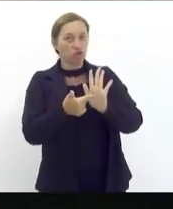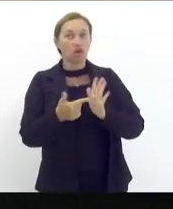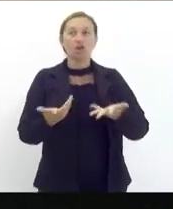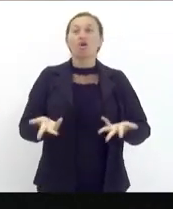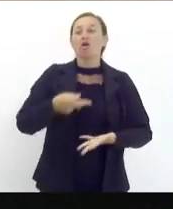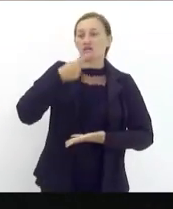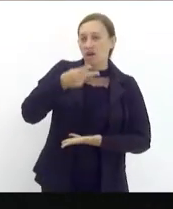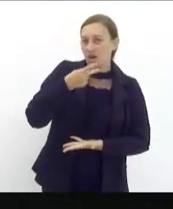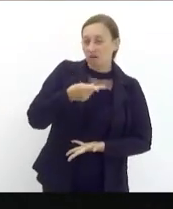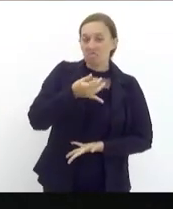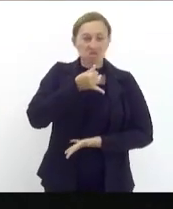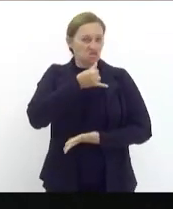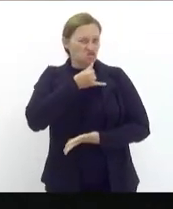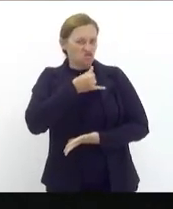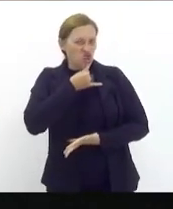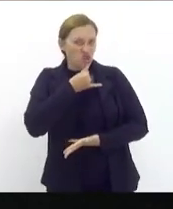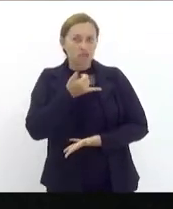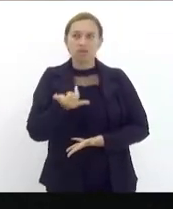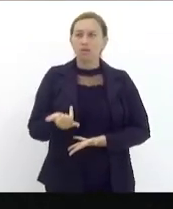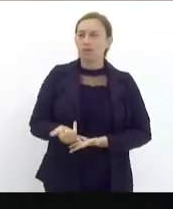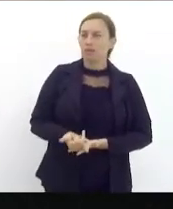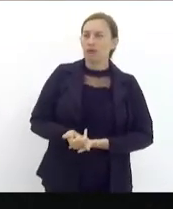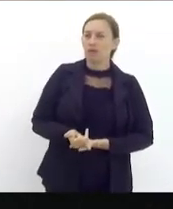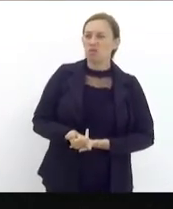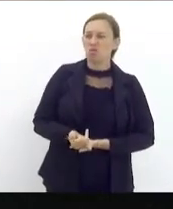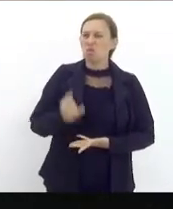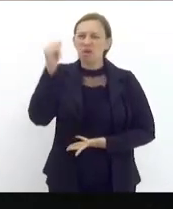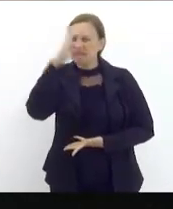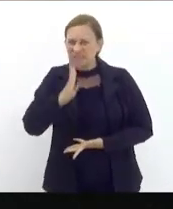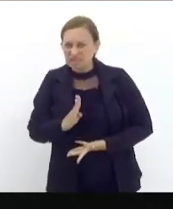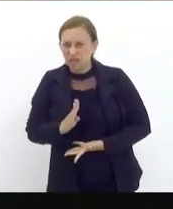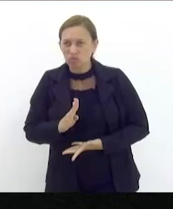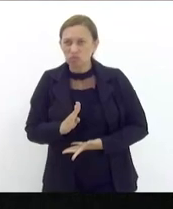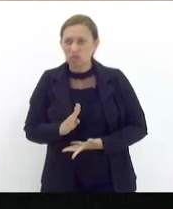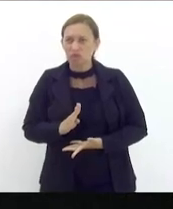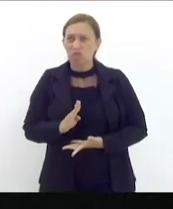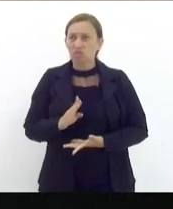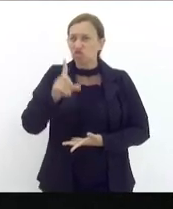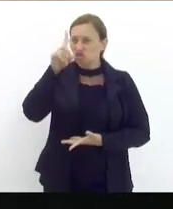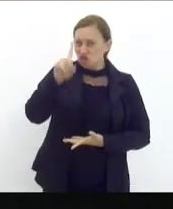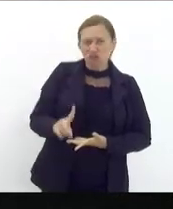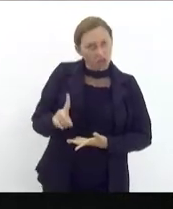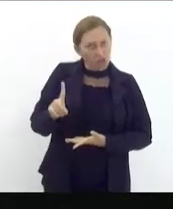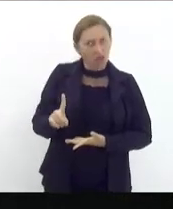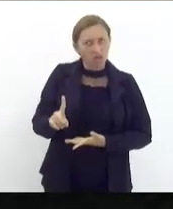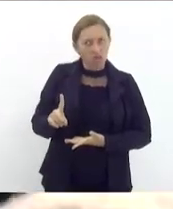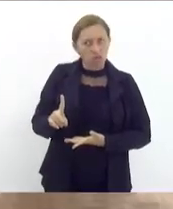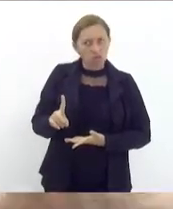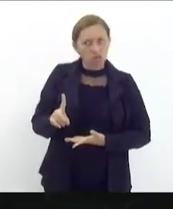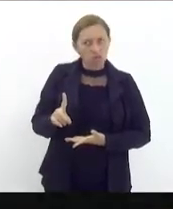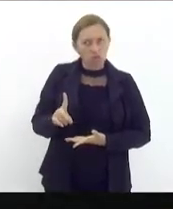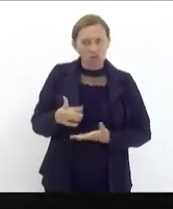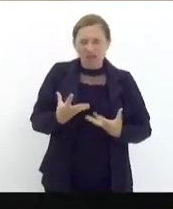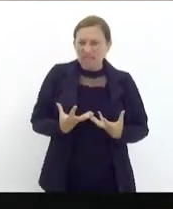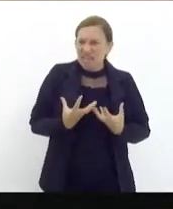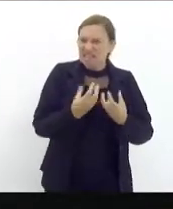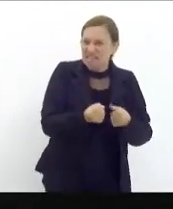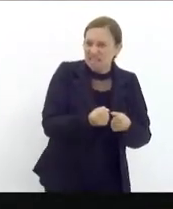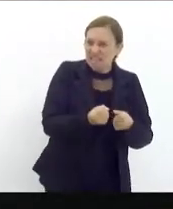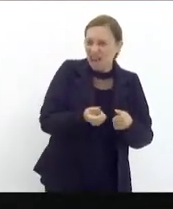repúdio essa fala o Brasil não tem o direito de abraçar ditador